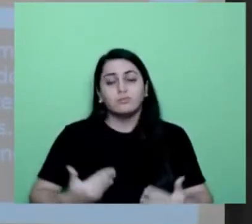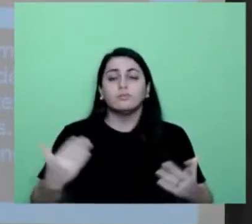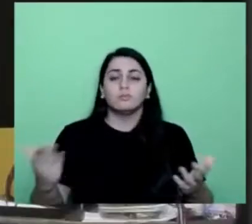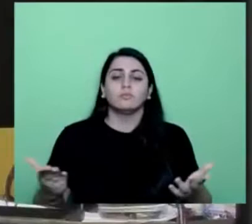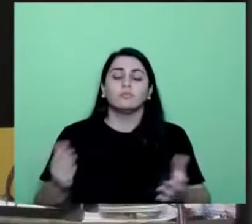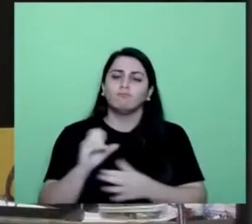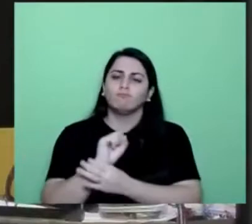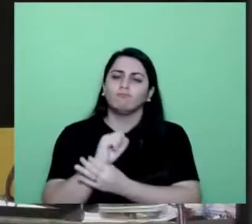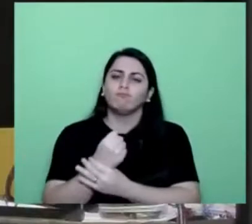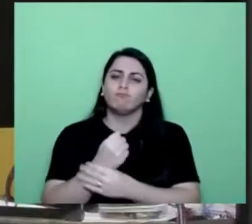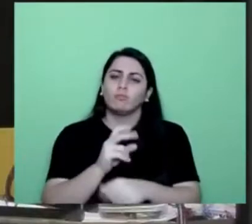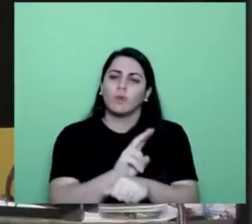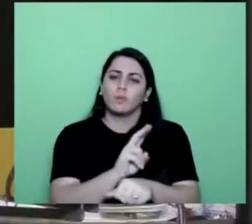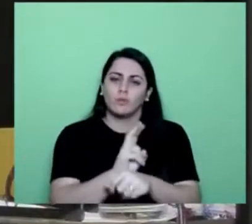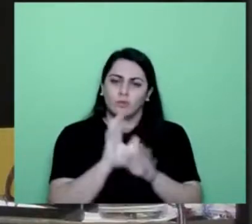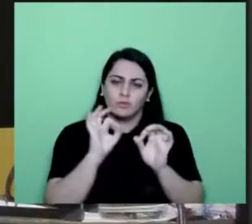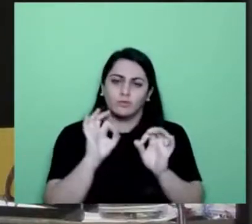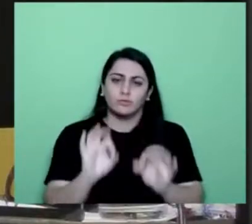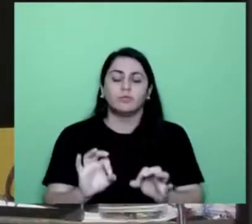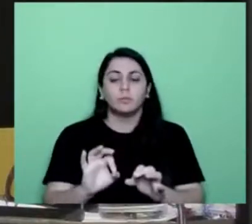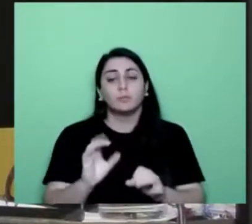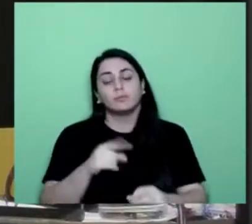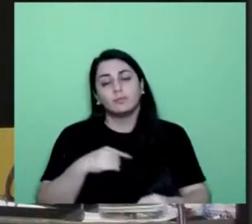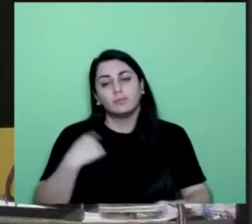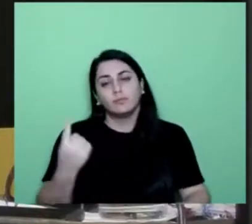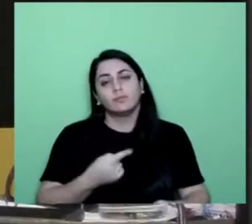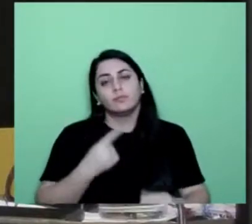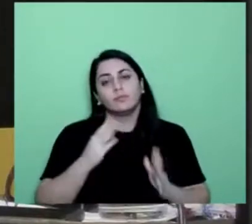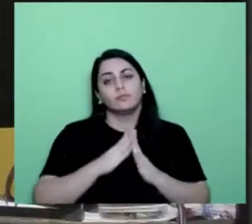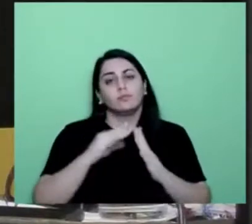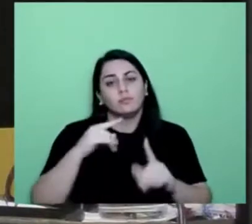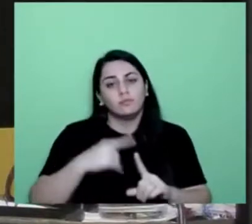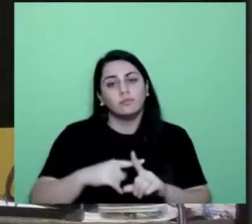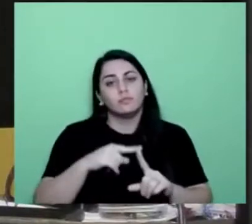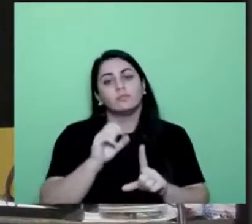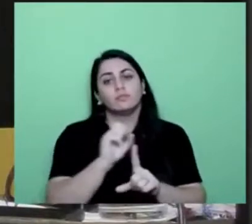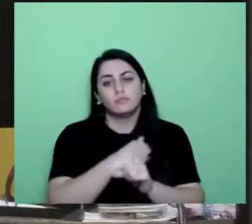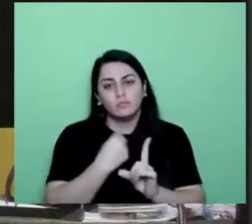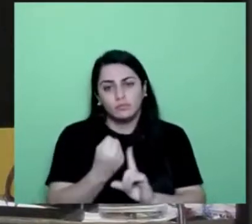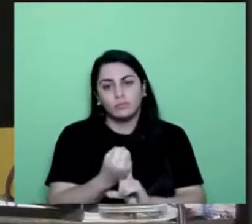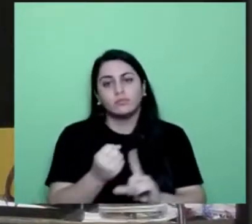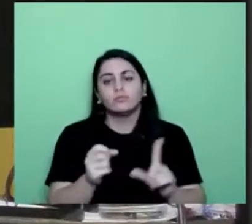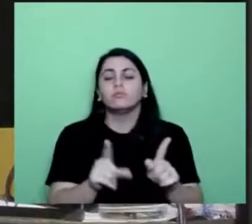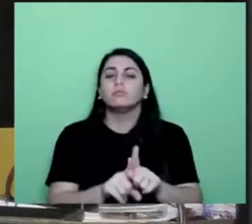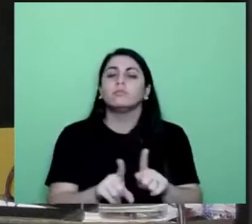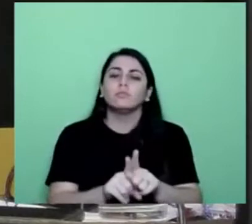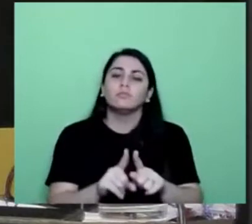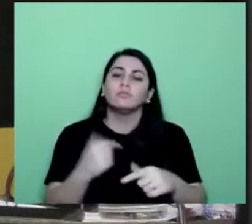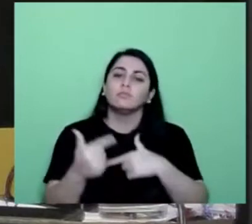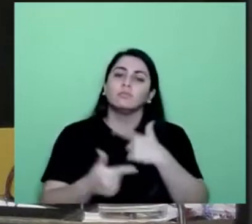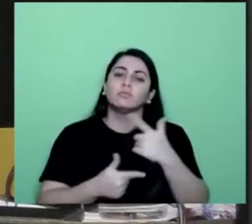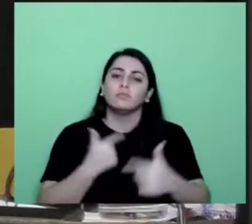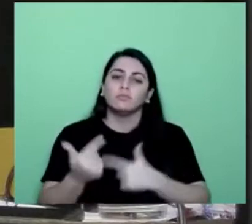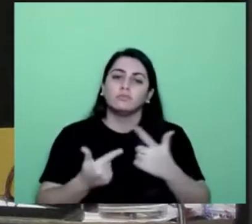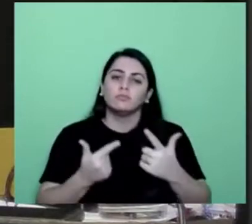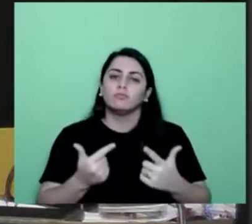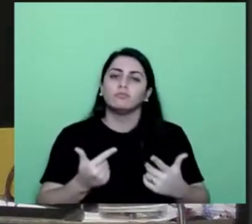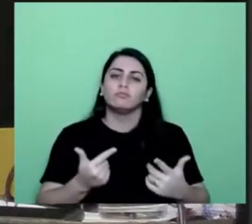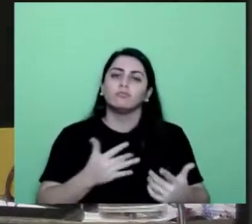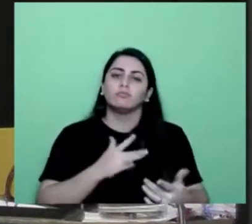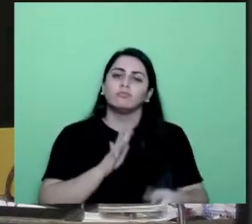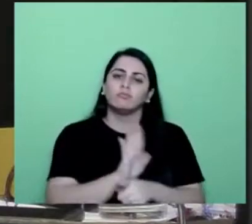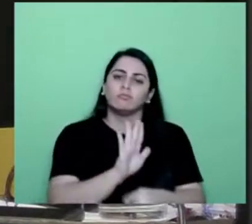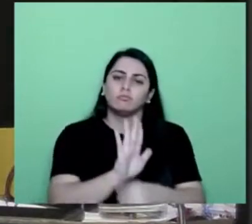proteção integral. A nós, igreja, sociedade civil, nos cabe muitas vezes a ação caritativa. Ao poder